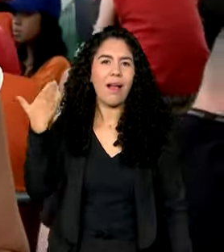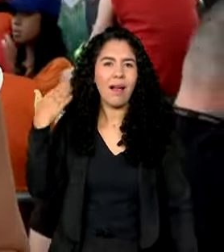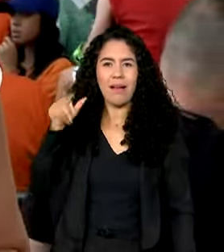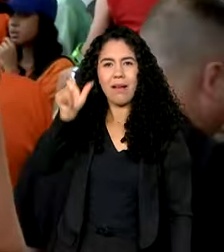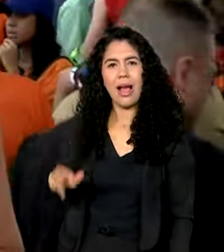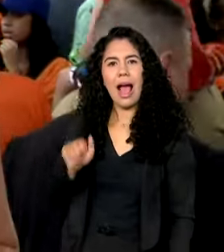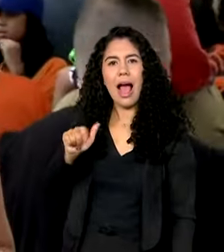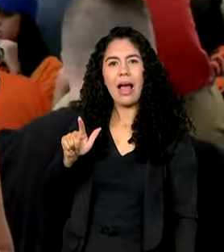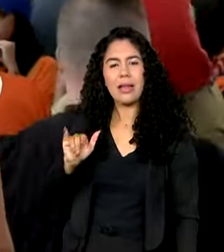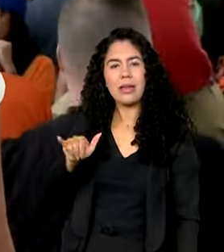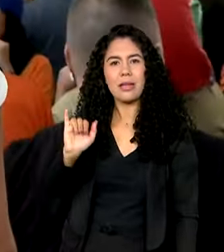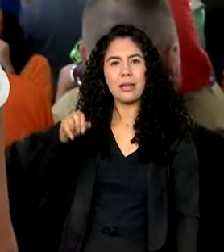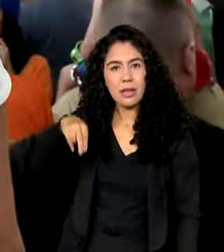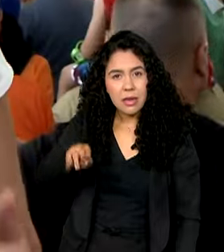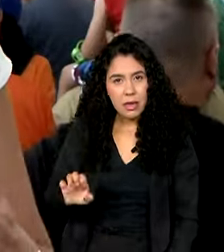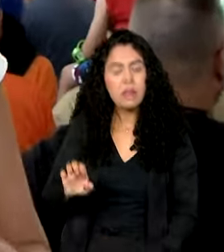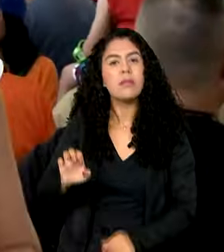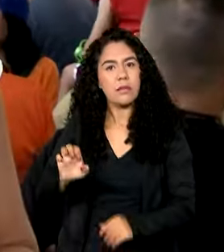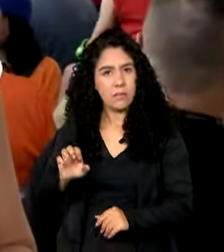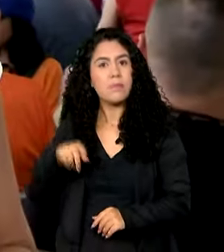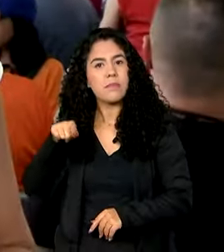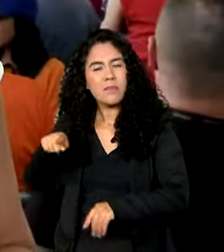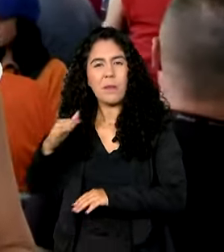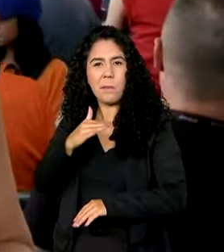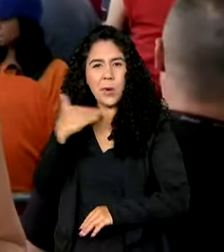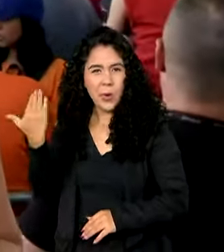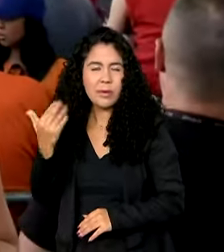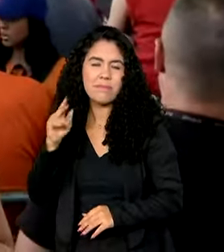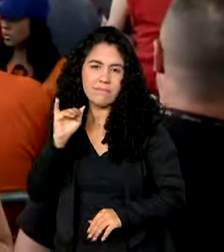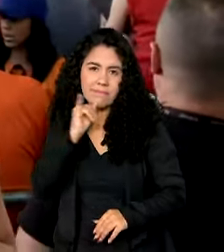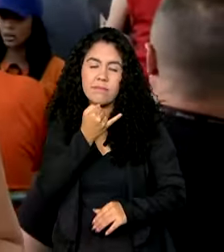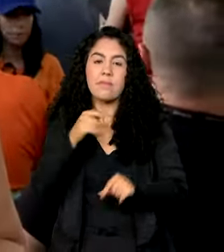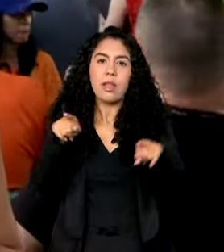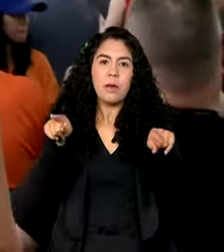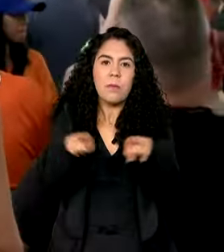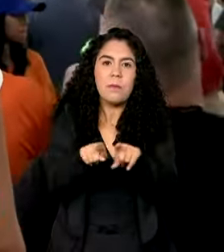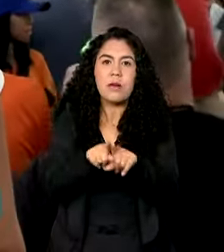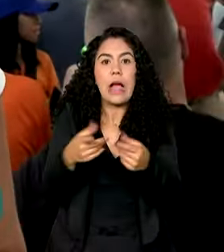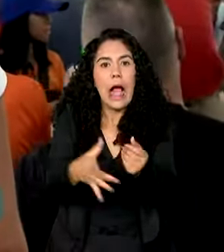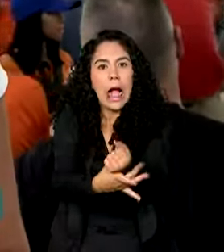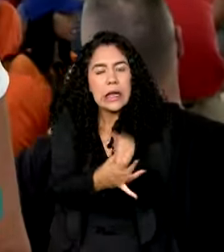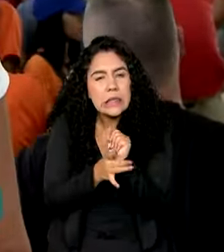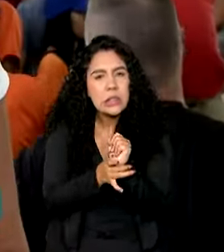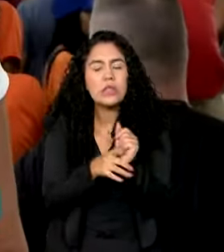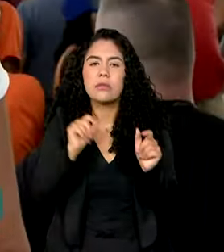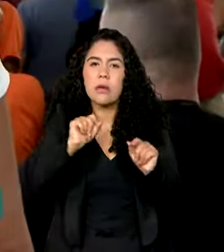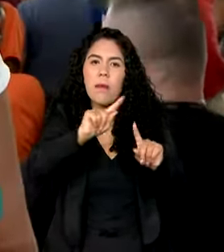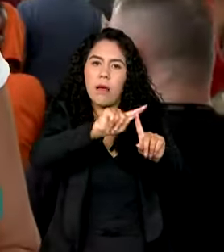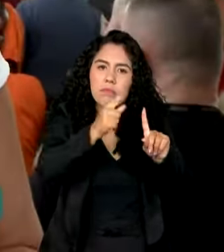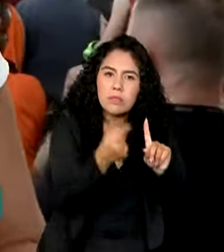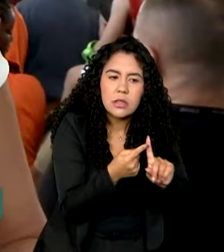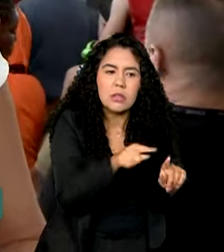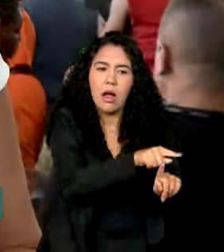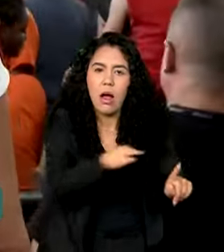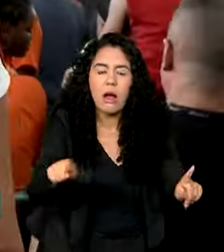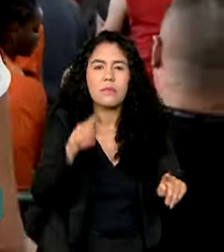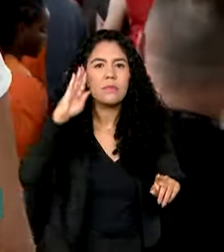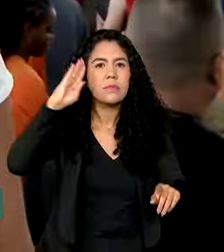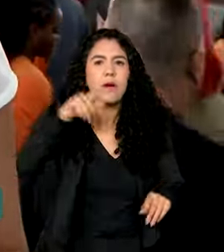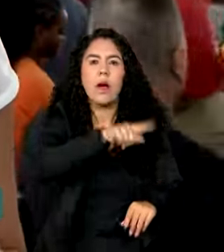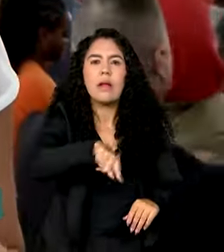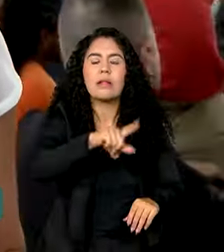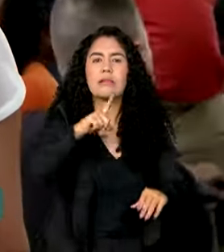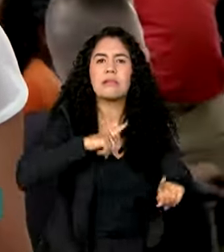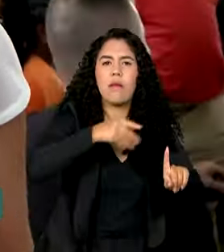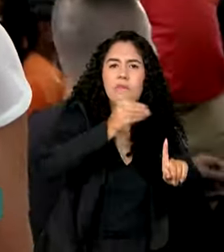garantir vagas de atendimento e deslocamento das gestantes, principalmente entre aquelas que estão num grupo